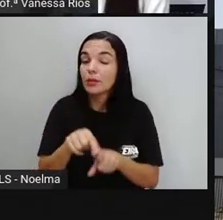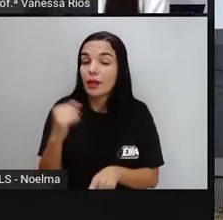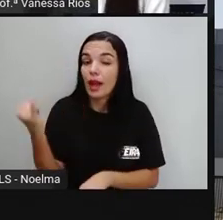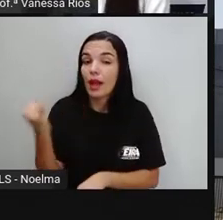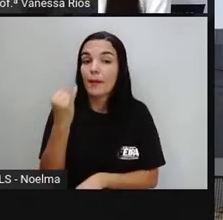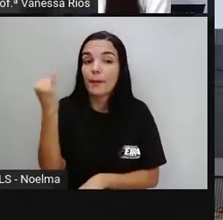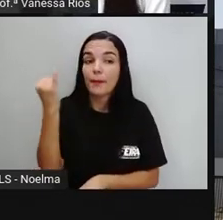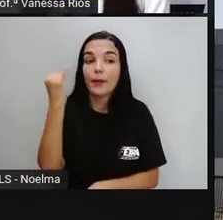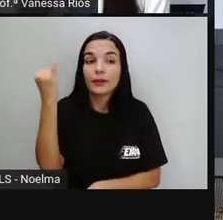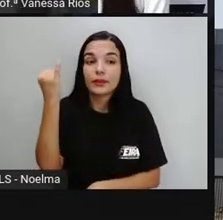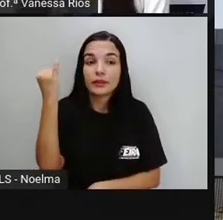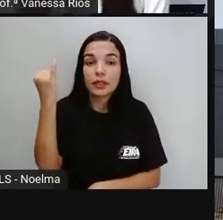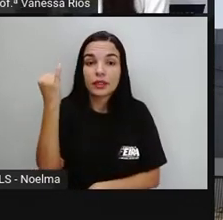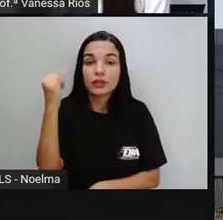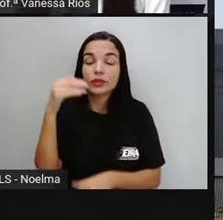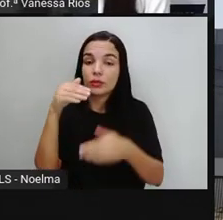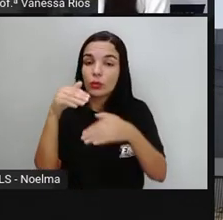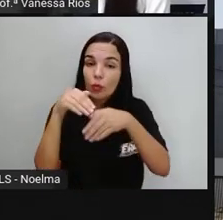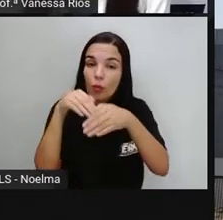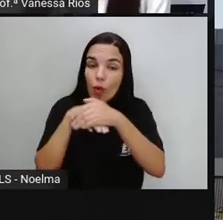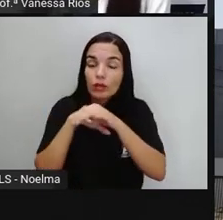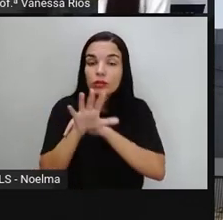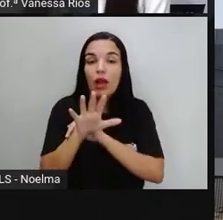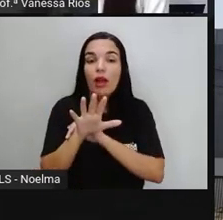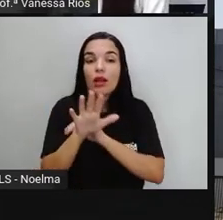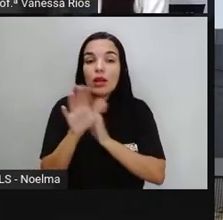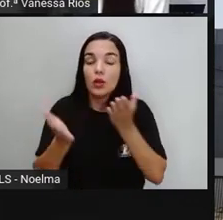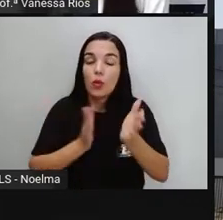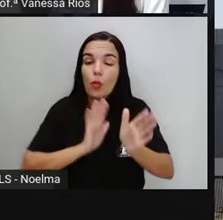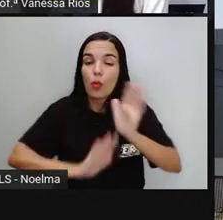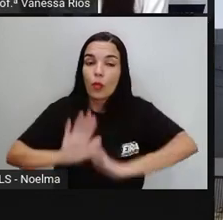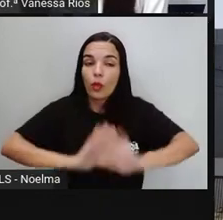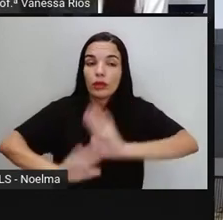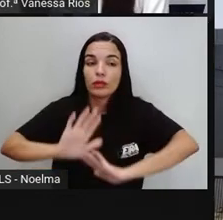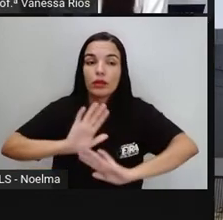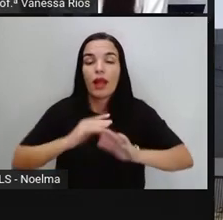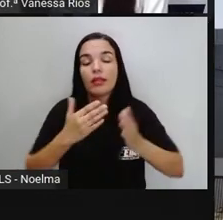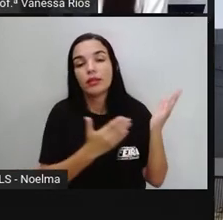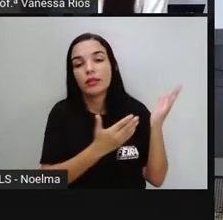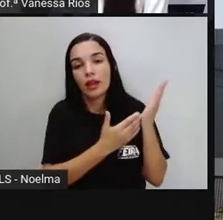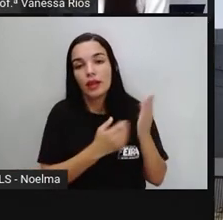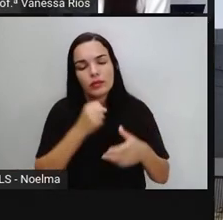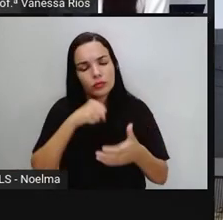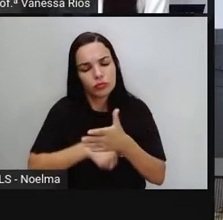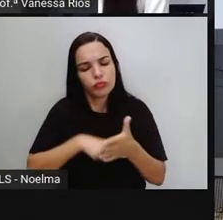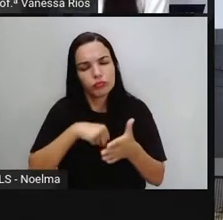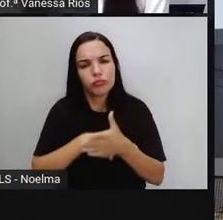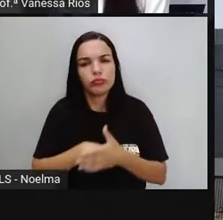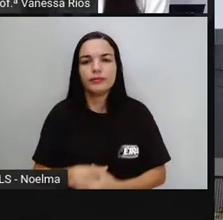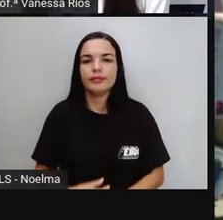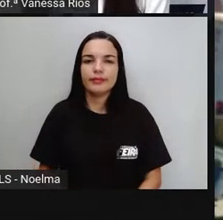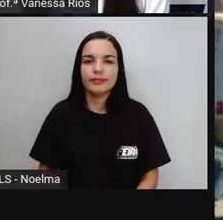conservar para que, mesmo com o passar do tempo, ela continue aí resistindo.